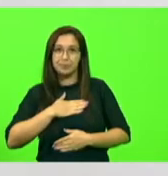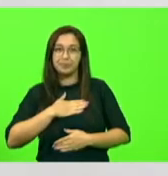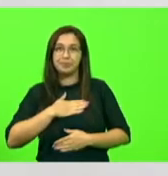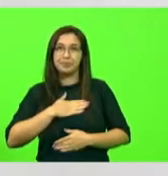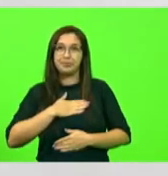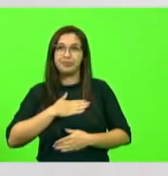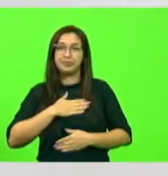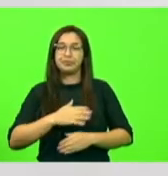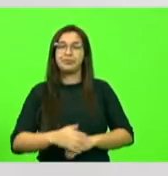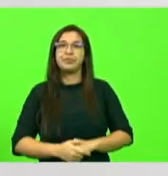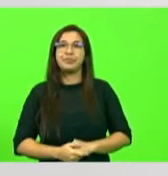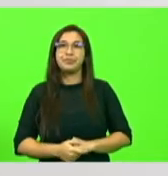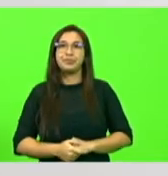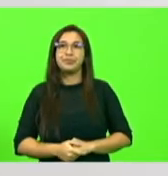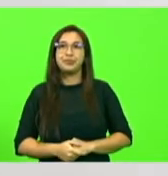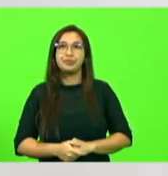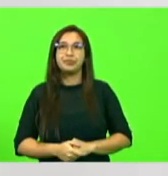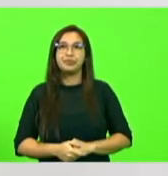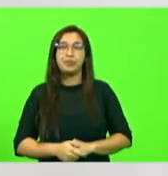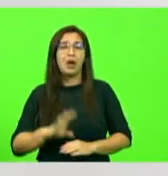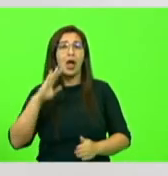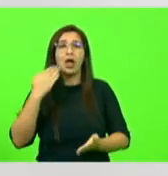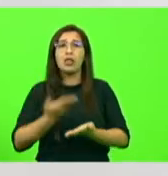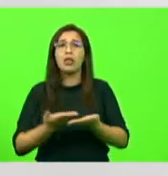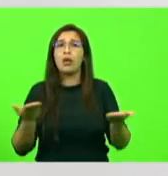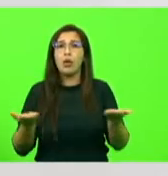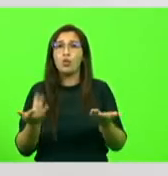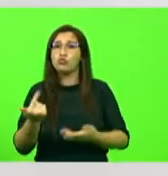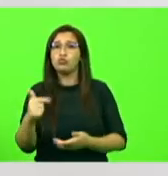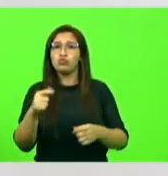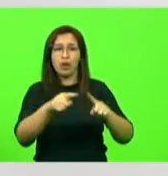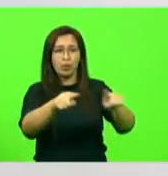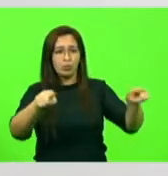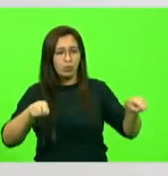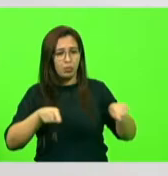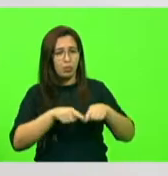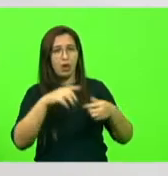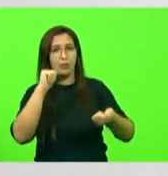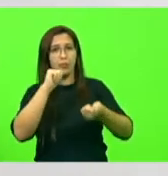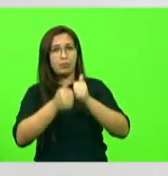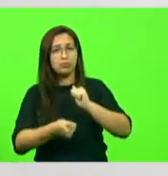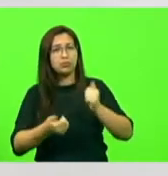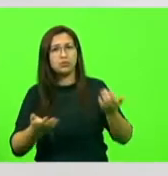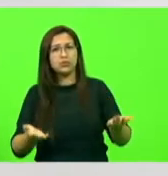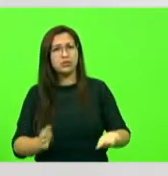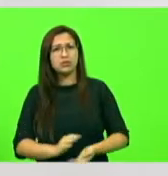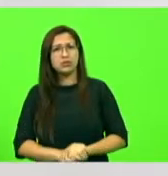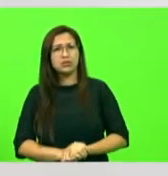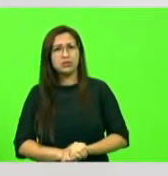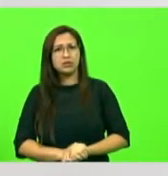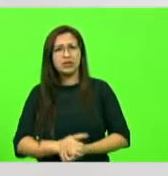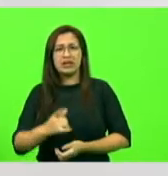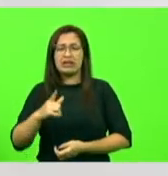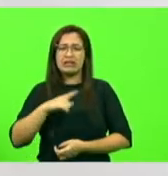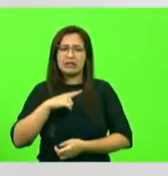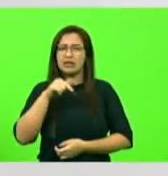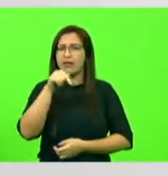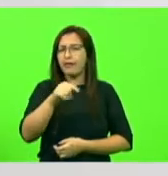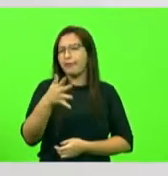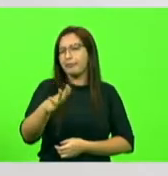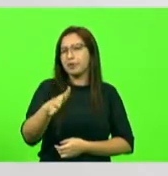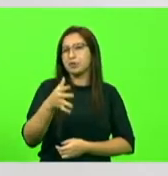Barracão, e até hoje não tenho uma quadra de esporte. Nosso bairro lá hoje tem aproximadamente 5 mil moradores.